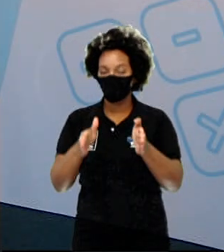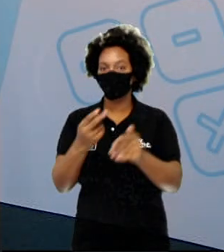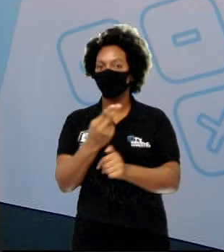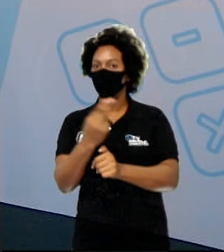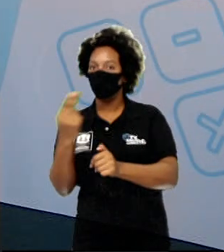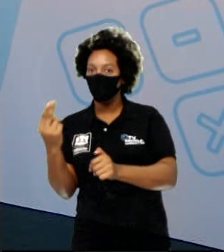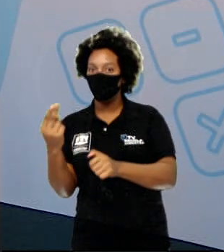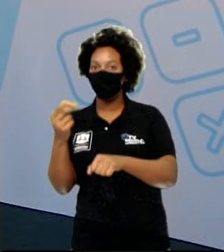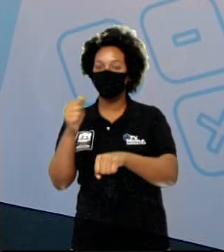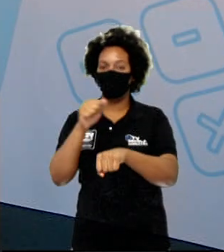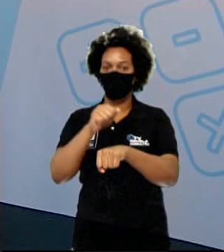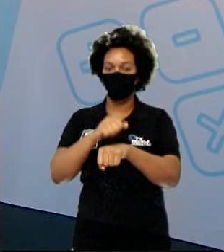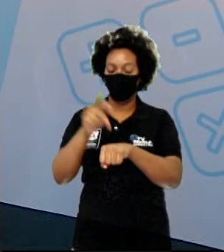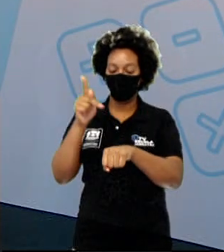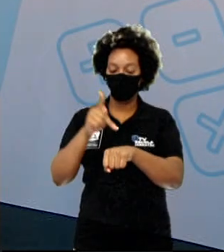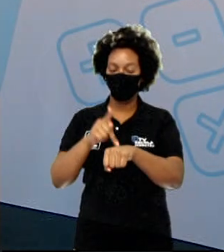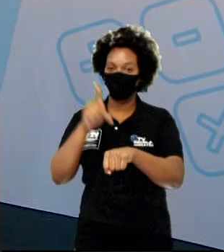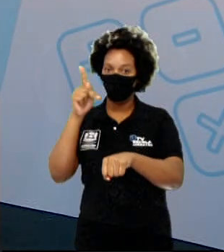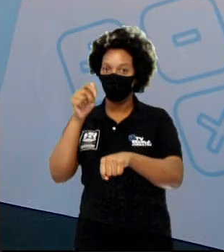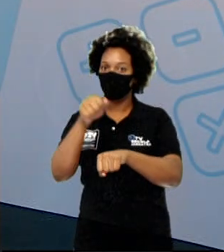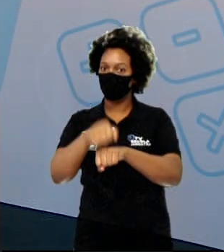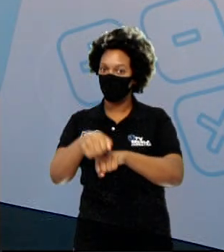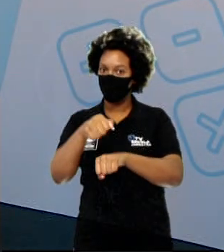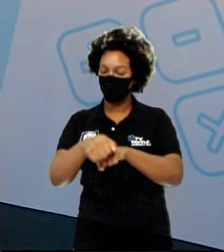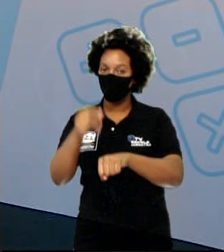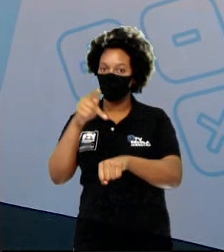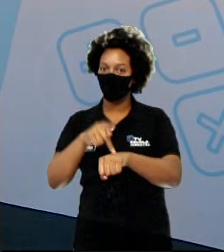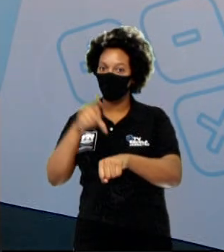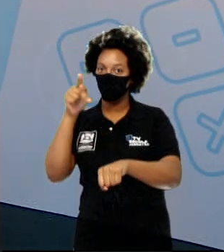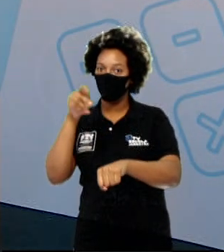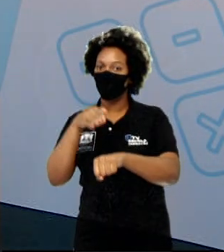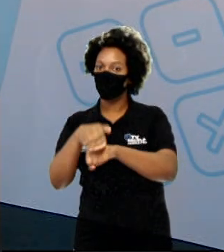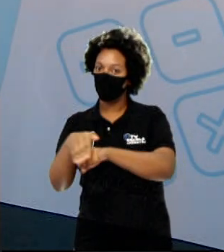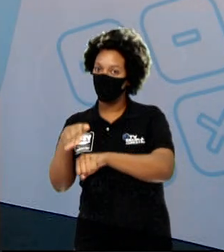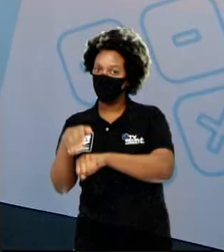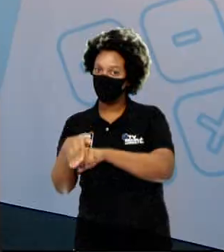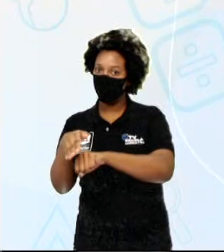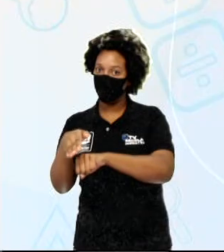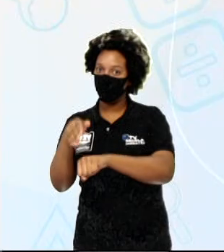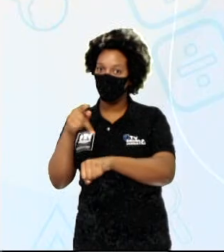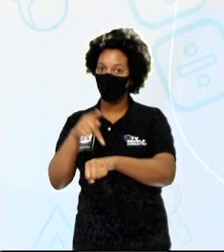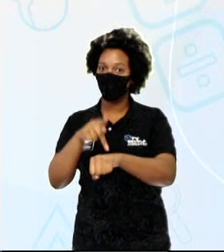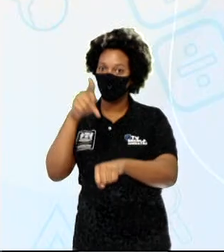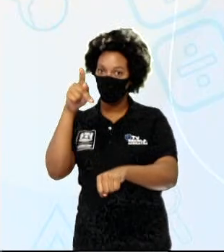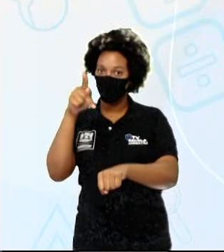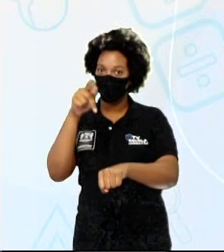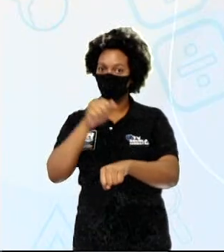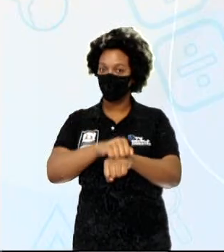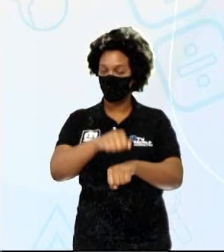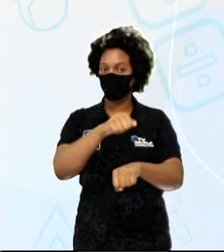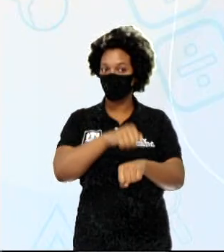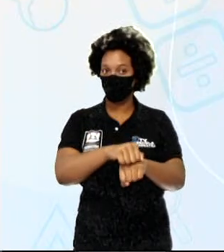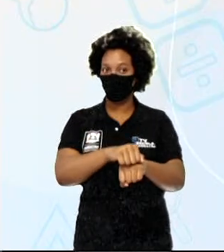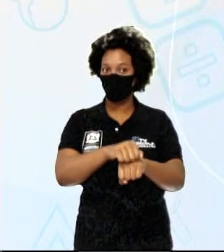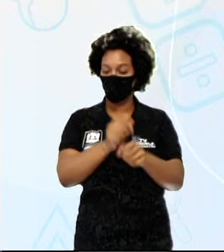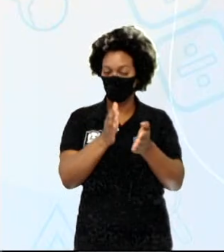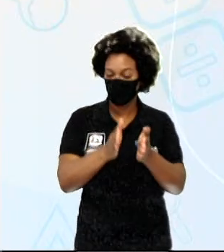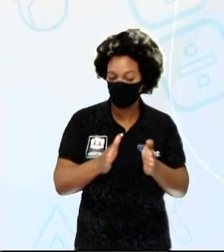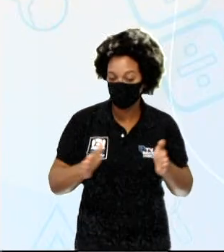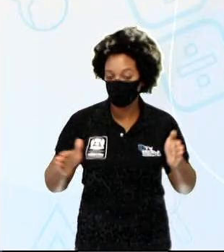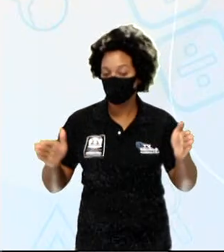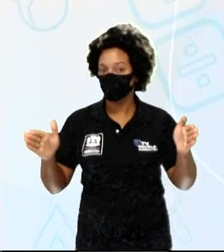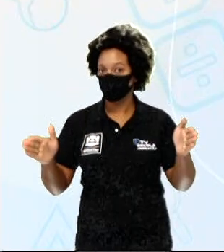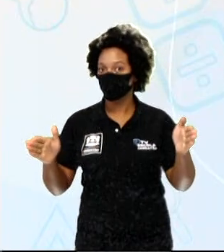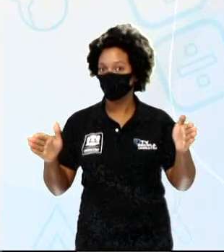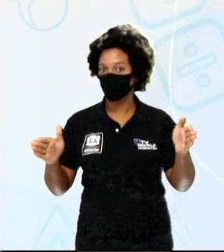de paleolítico e de neolítico. O paleolítico, observem, é bem maior do que o